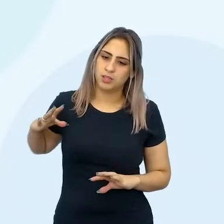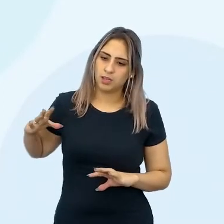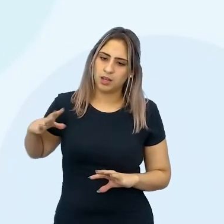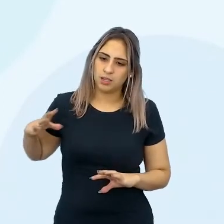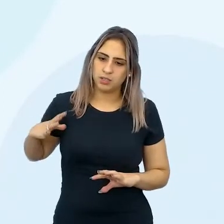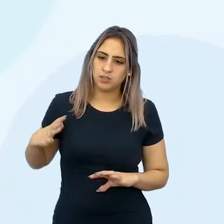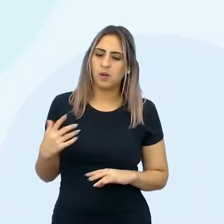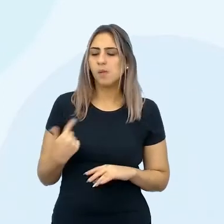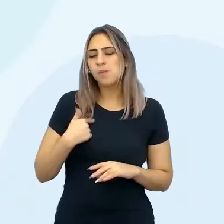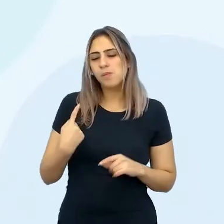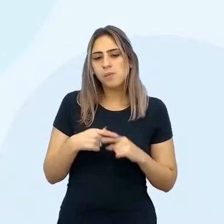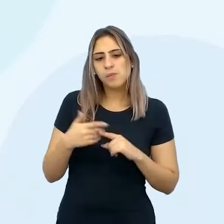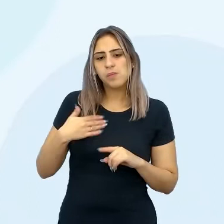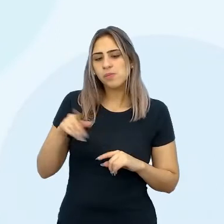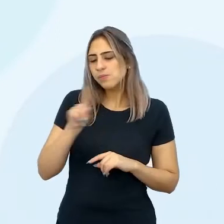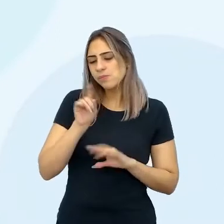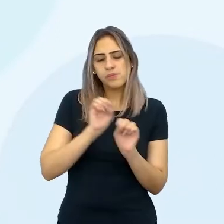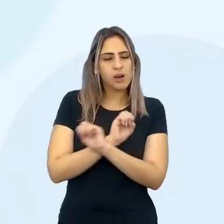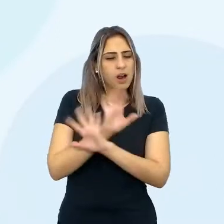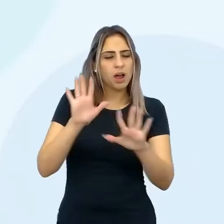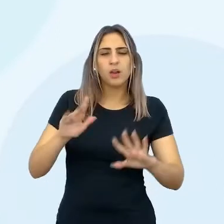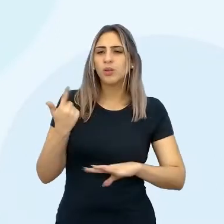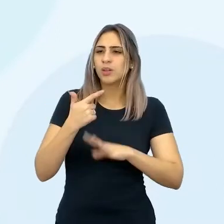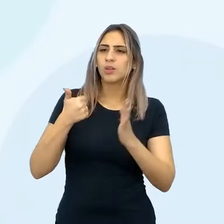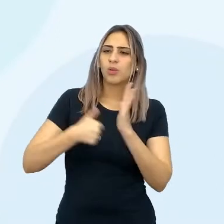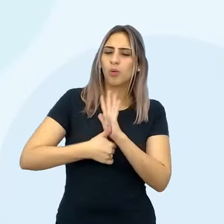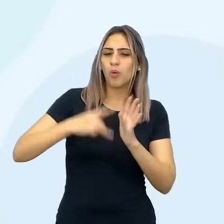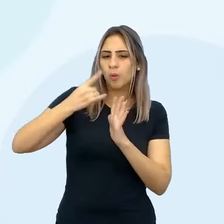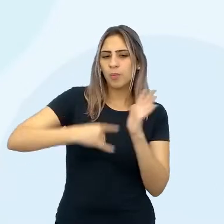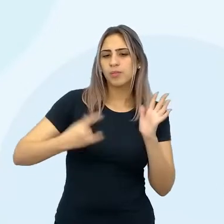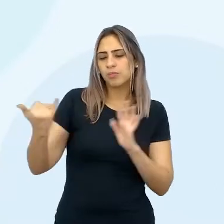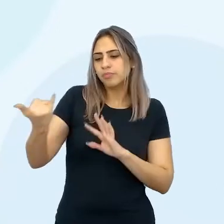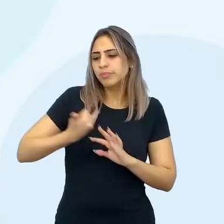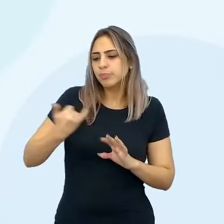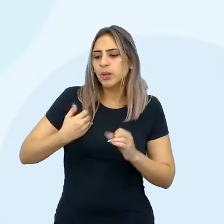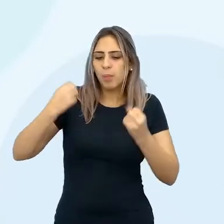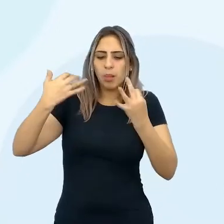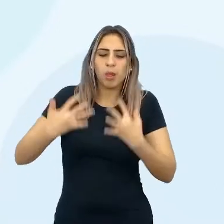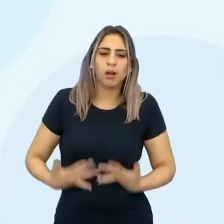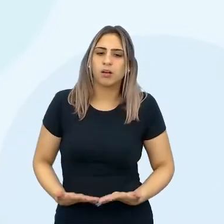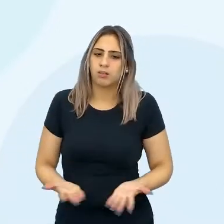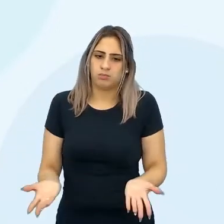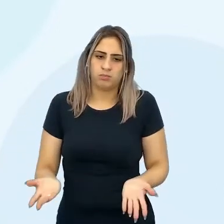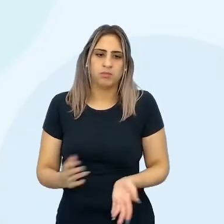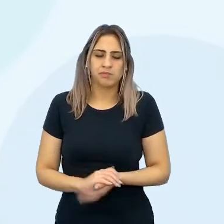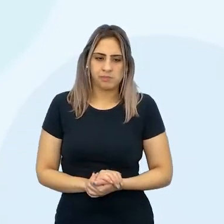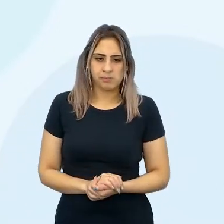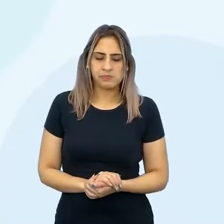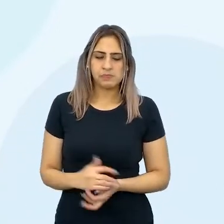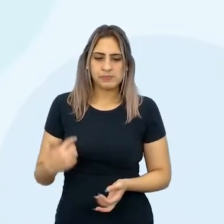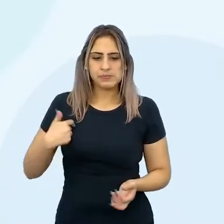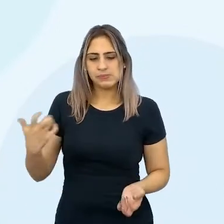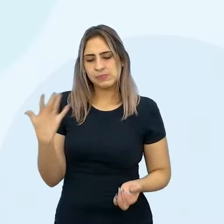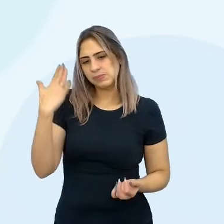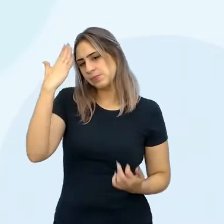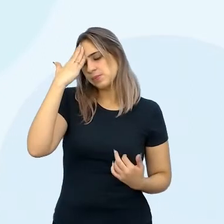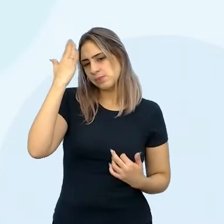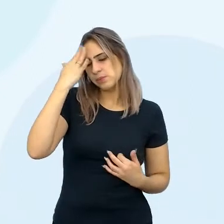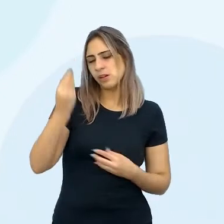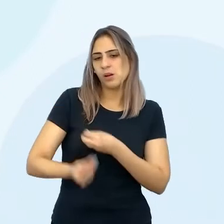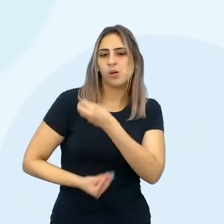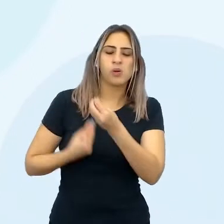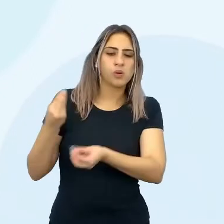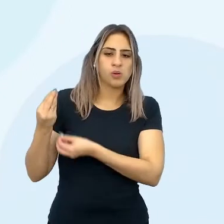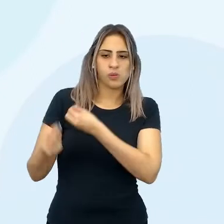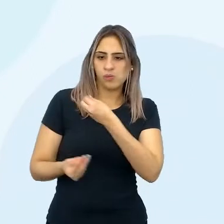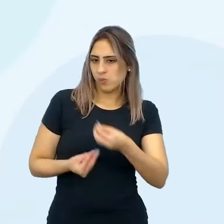Porque isso, para mim, não é claro e não tem documentos me dizendo isso. Eu quero saber como